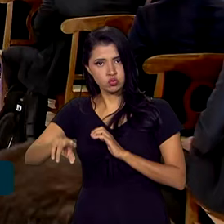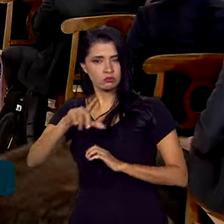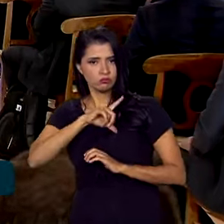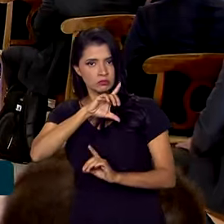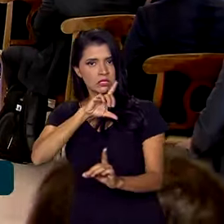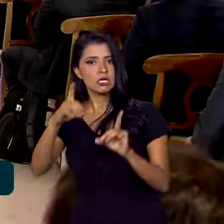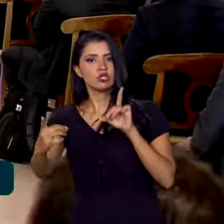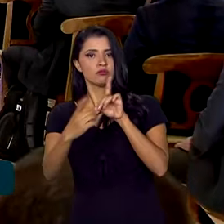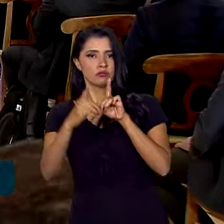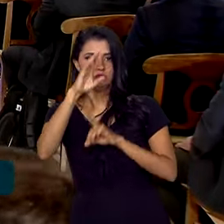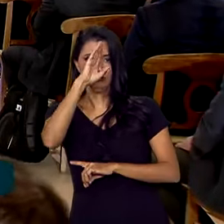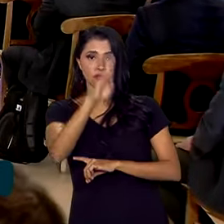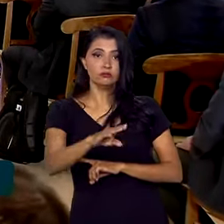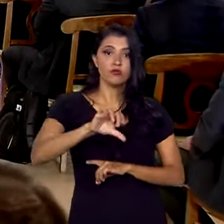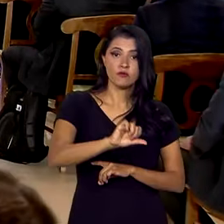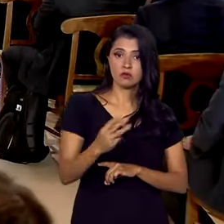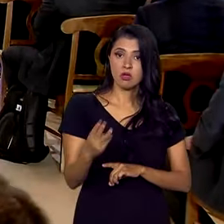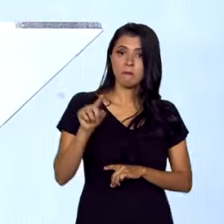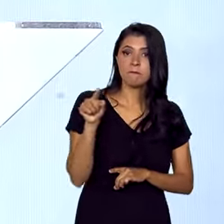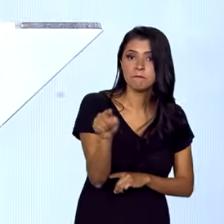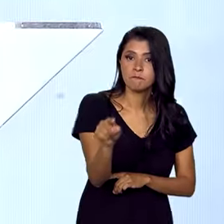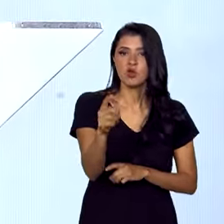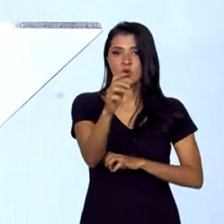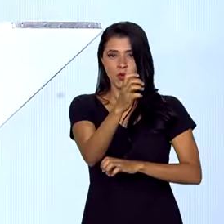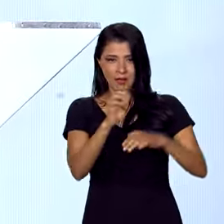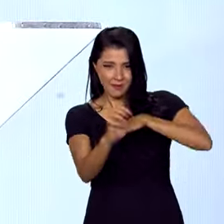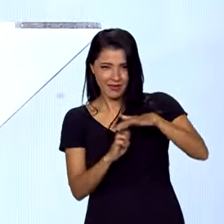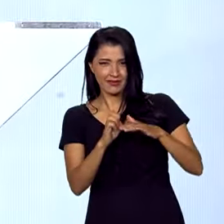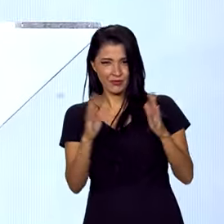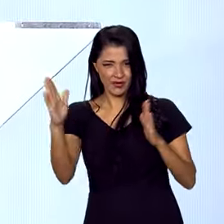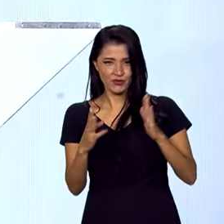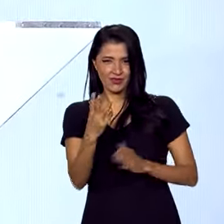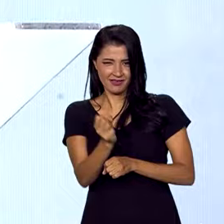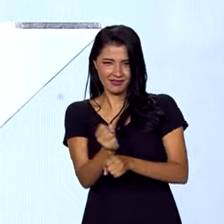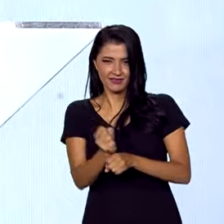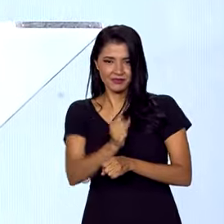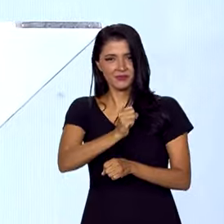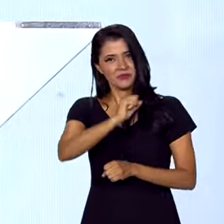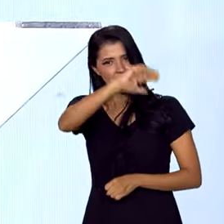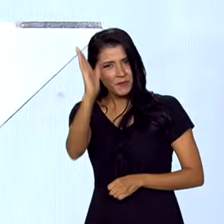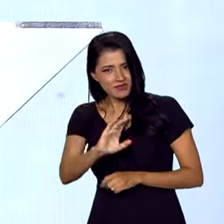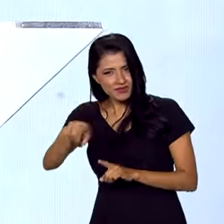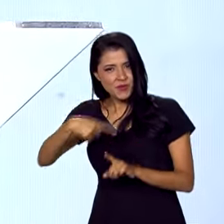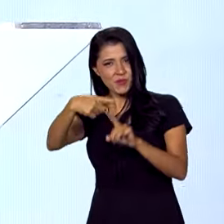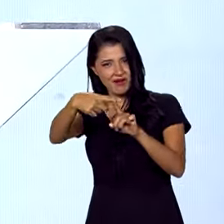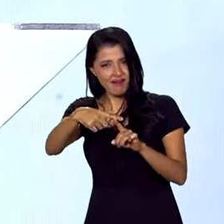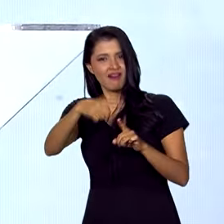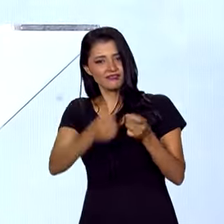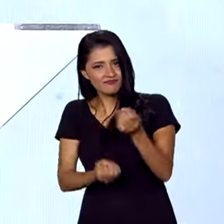a 93 mil empresas nos próximos três anos. O Brasil mais produtivo vai iniciar